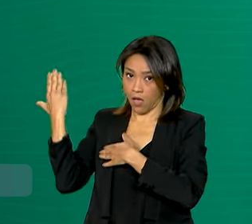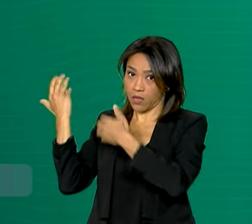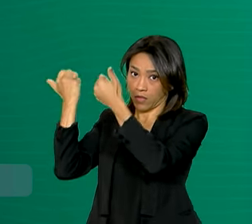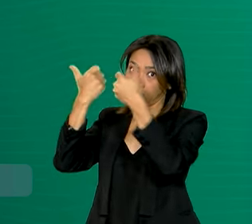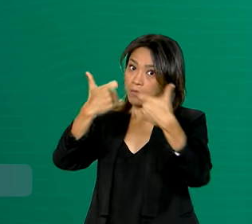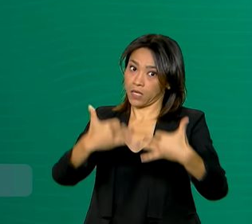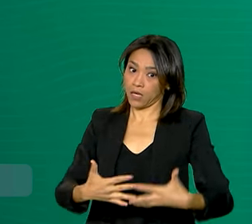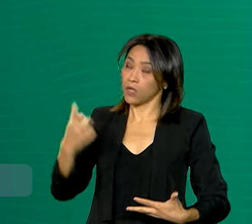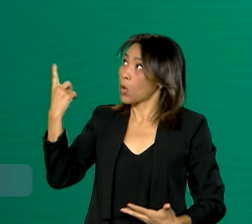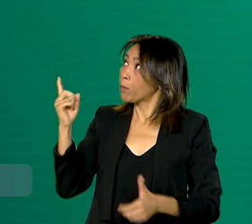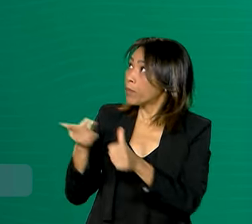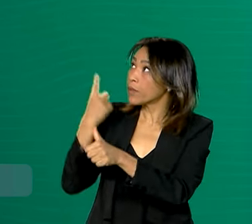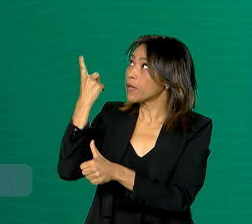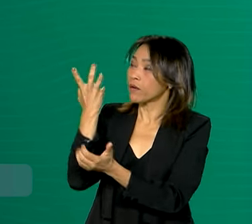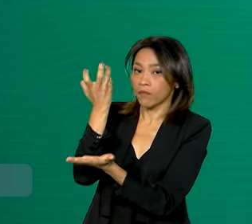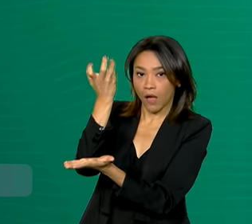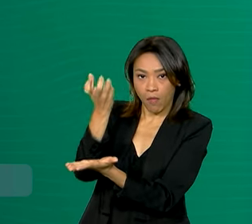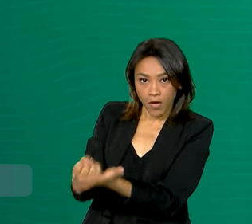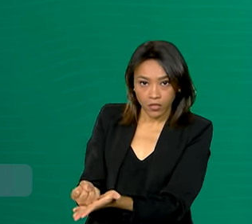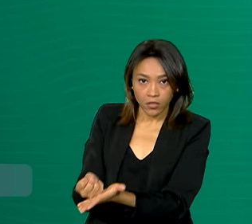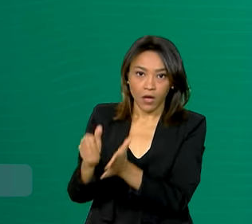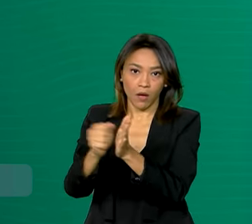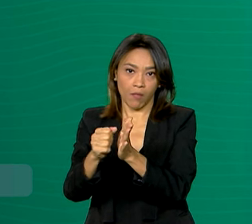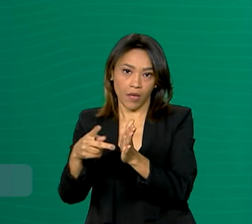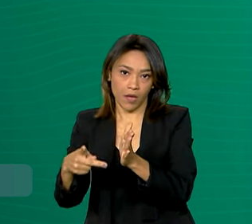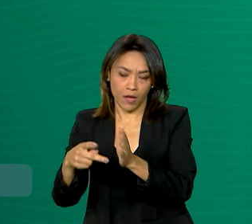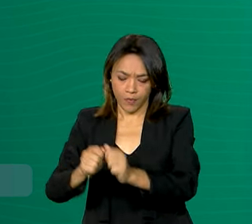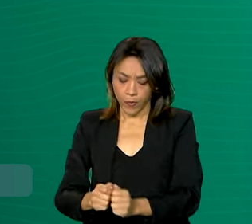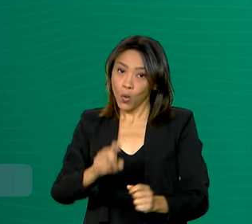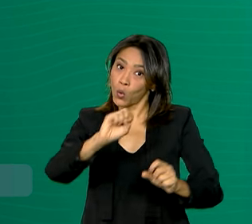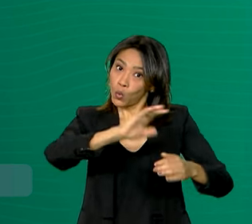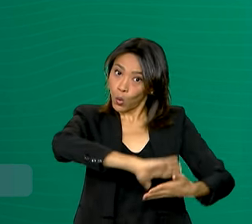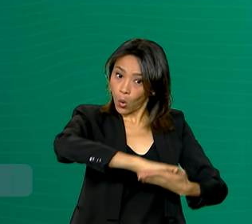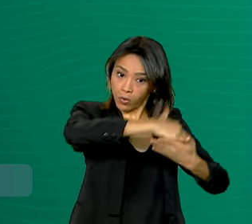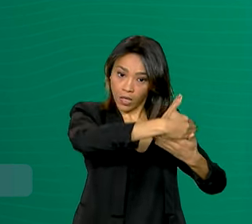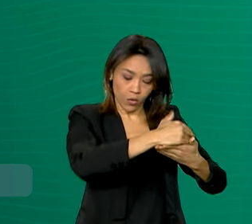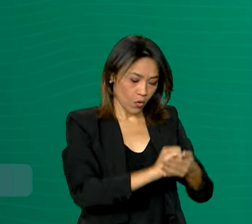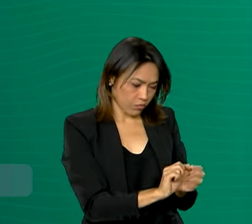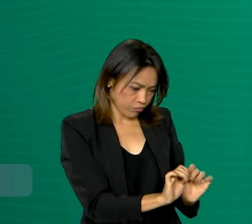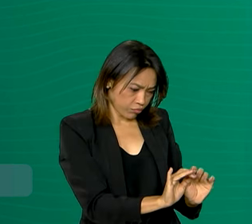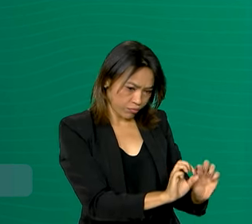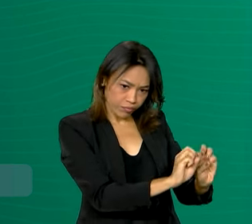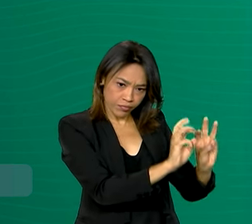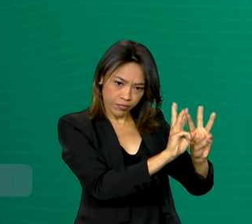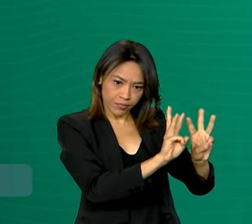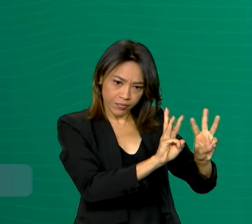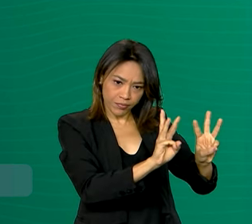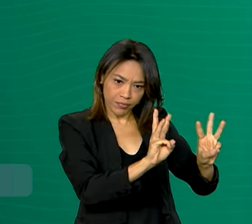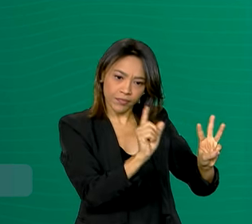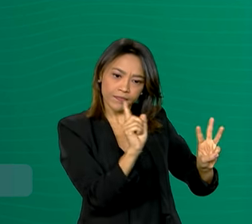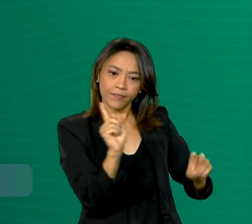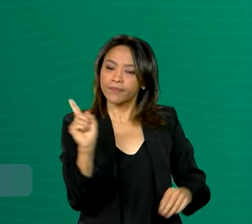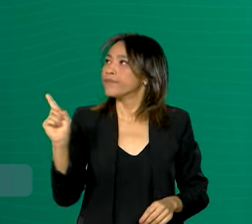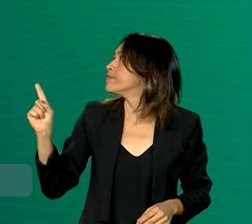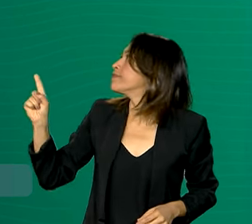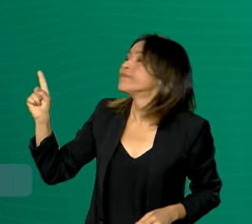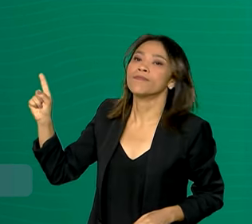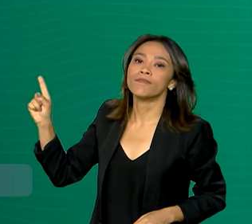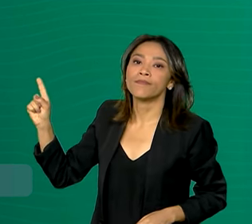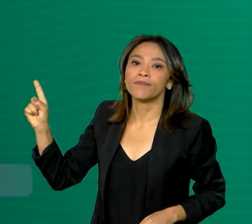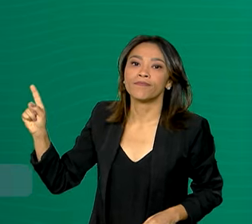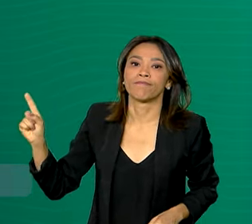tem que baixar o aplicativo. No computador, basta digitar gov.br barra Meu